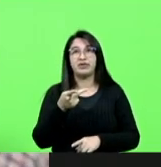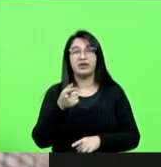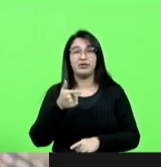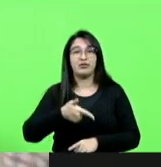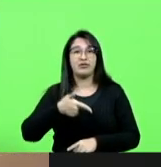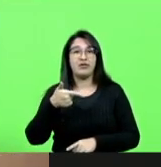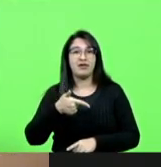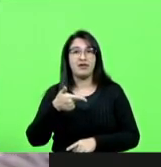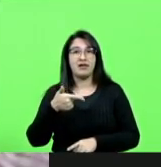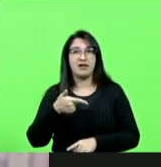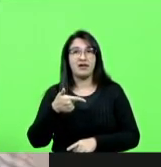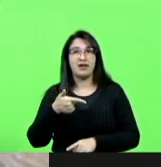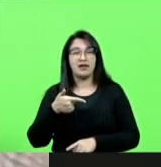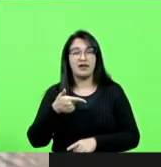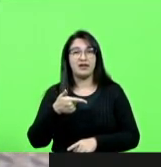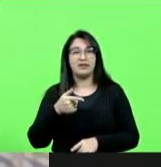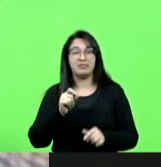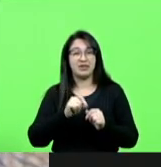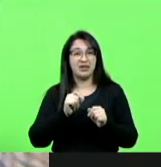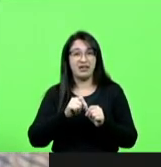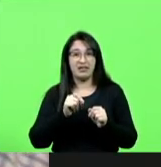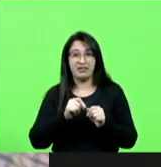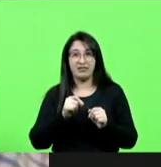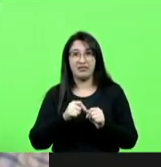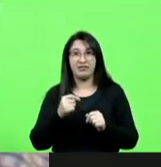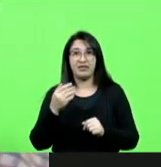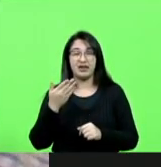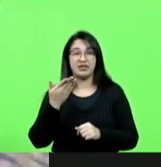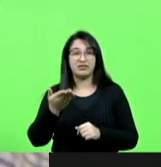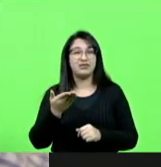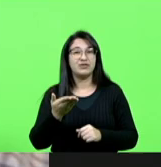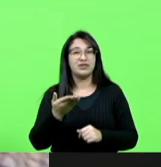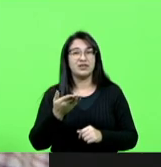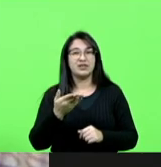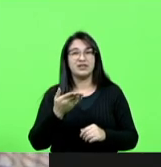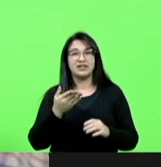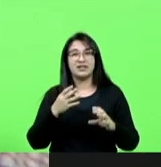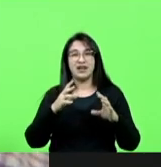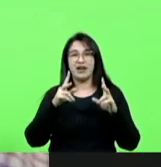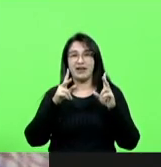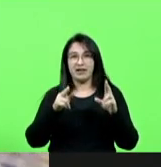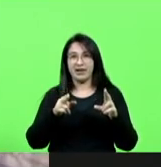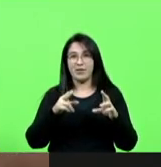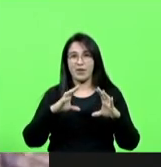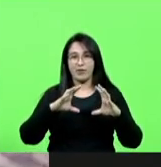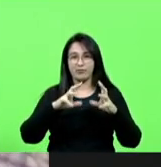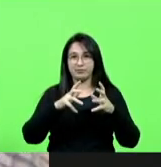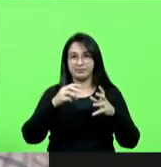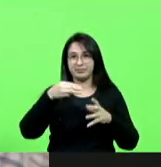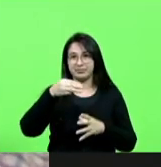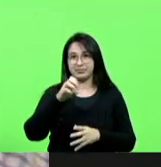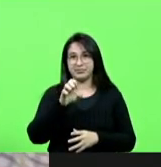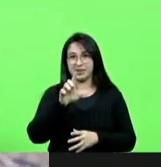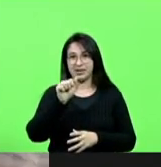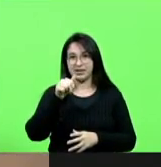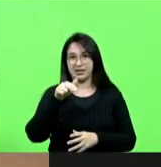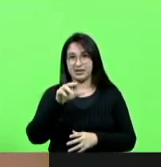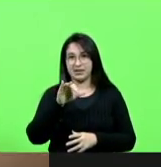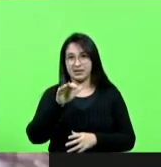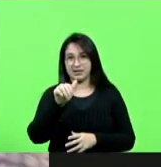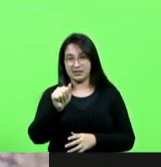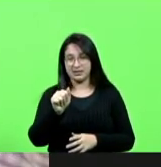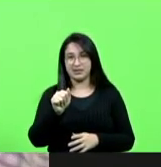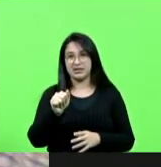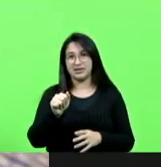insano e o senhor fazia a arminha o senhor é um melancia verde por fora e comunista por dentro isso que o senhor é mas escute não